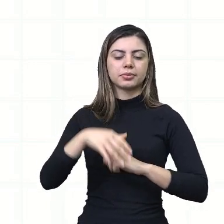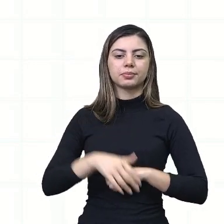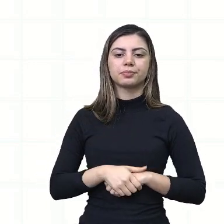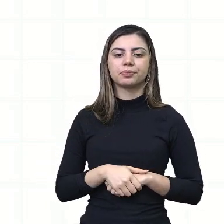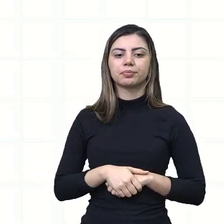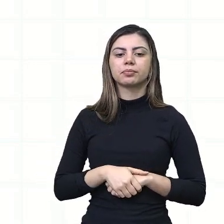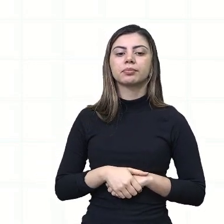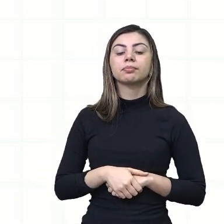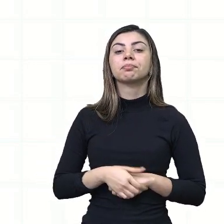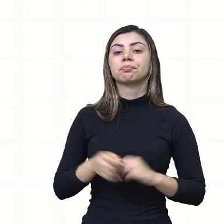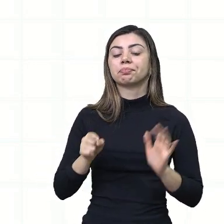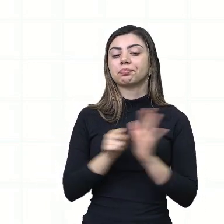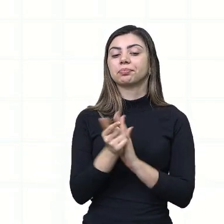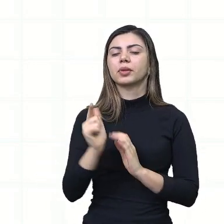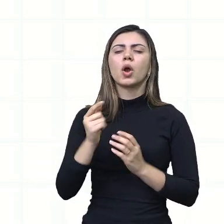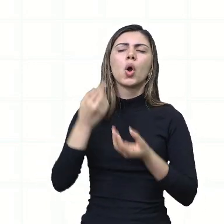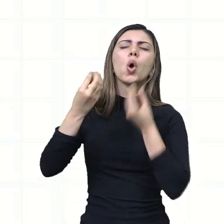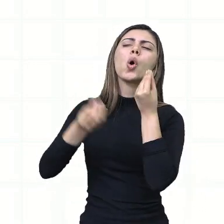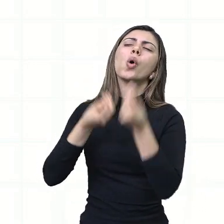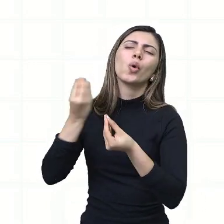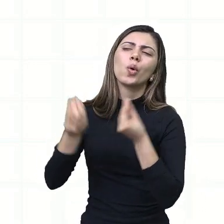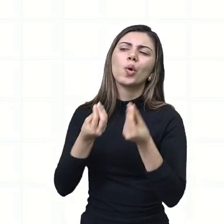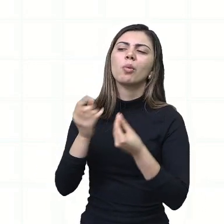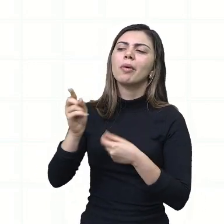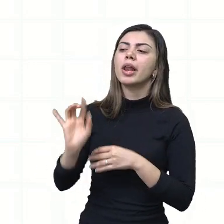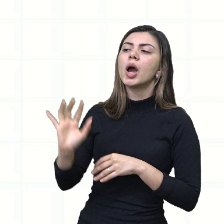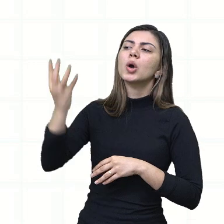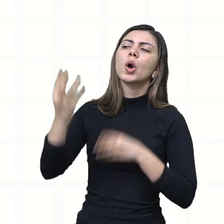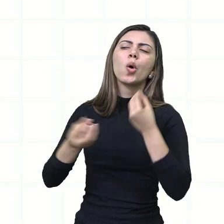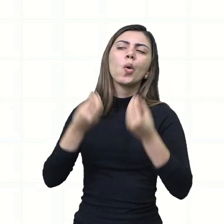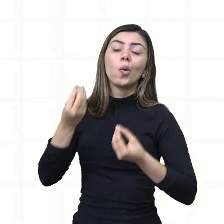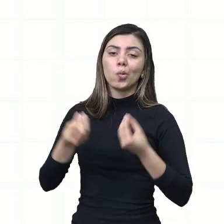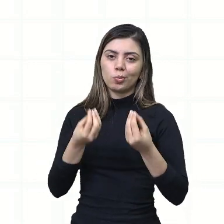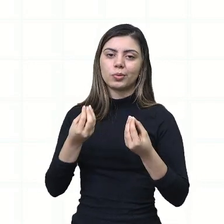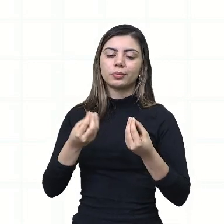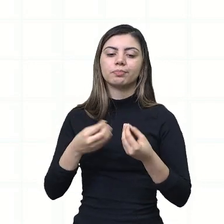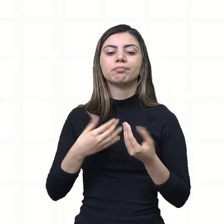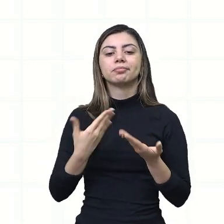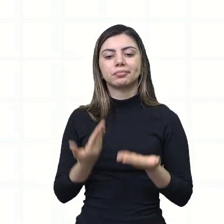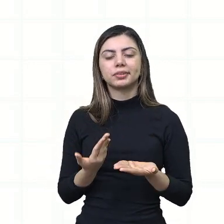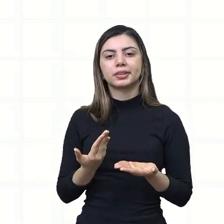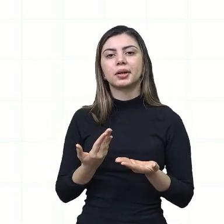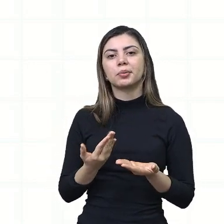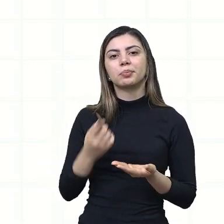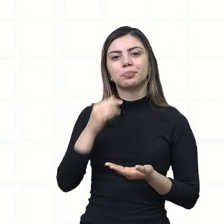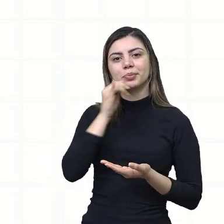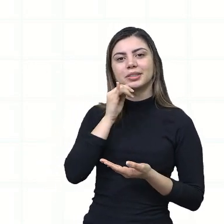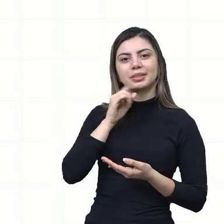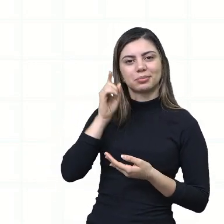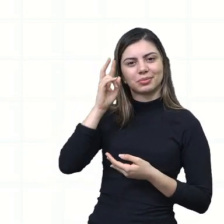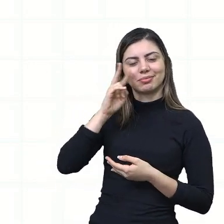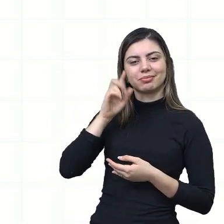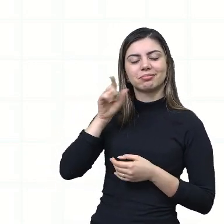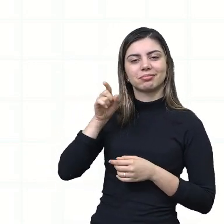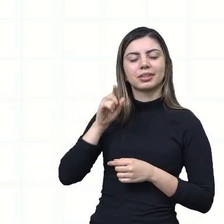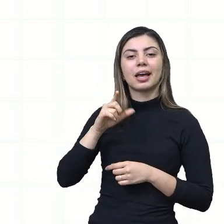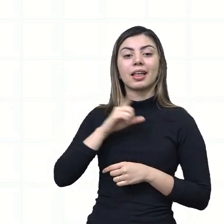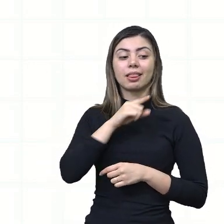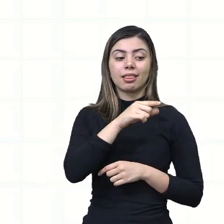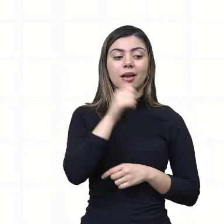como? O modo como ocorreu o evento, certo? Foi que ela foi morta por